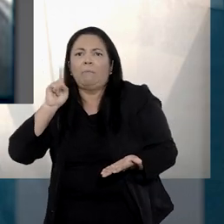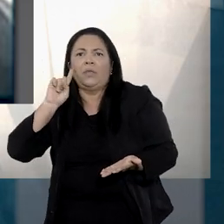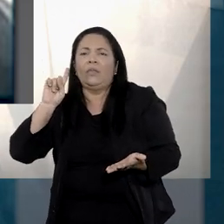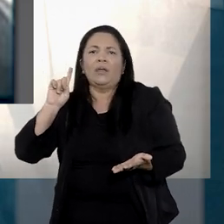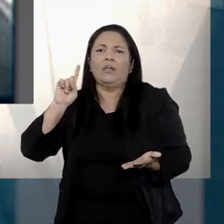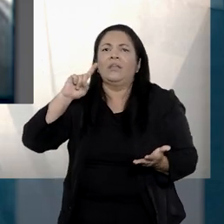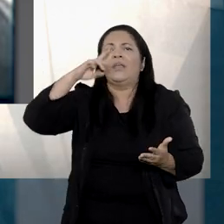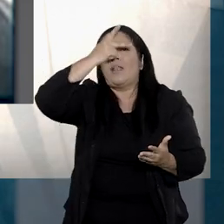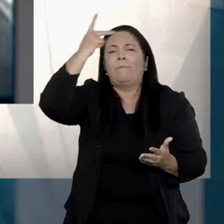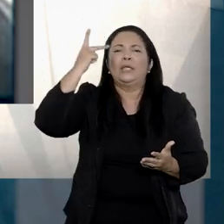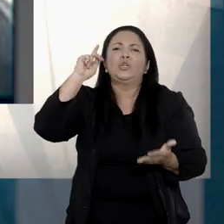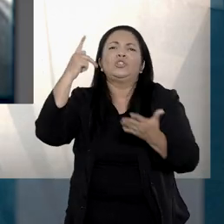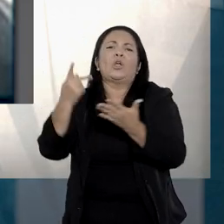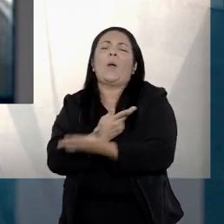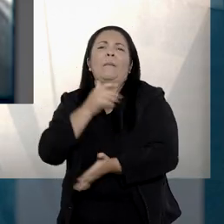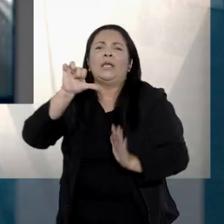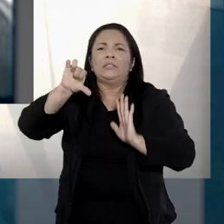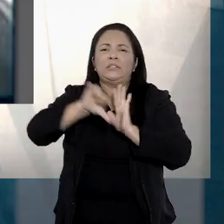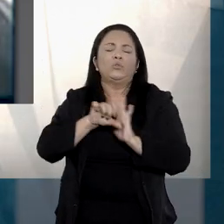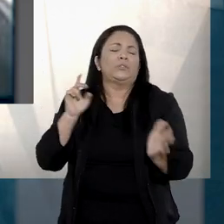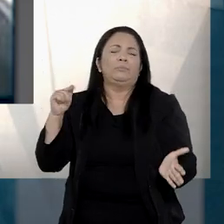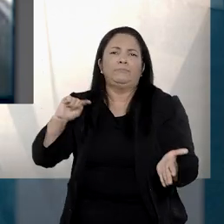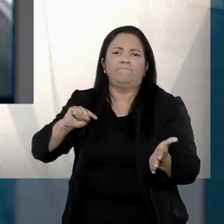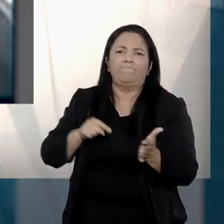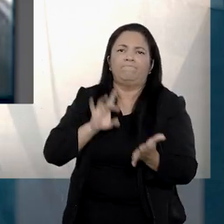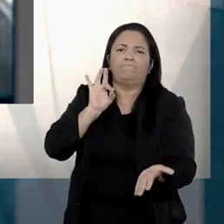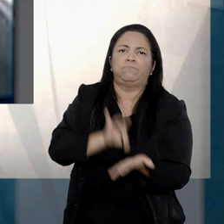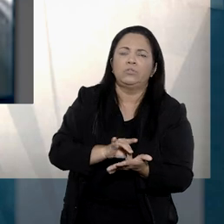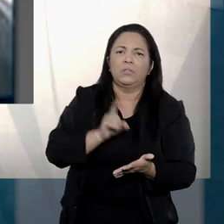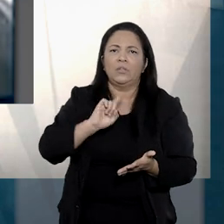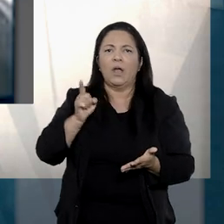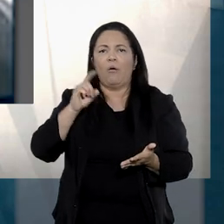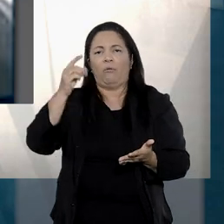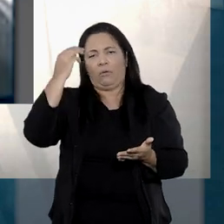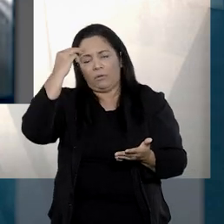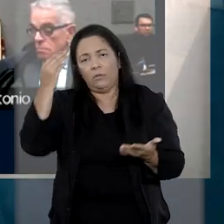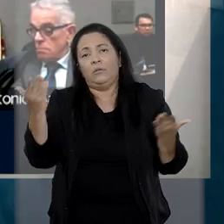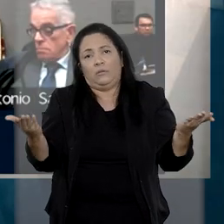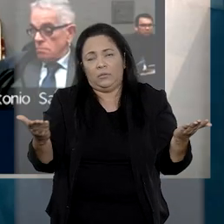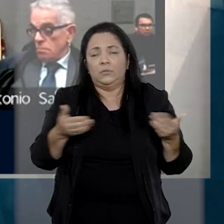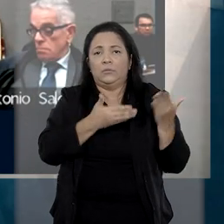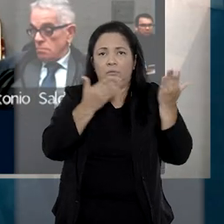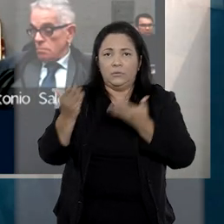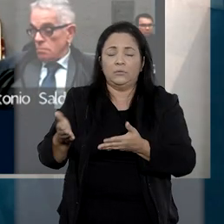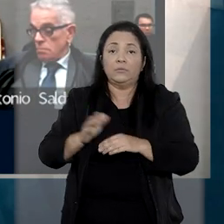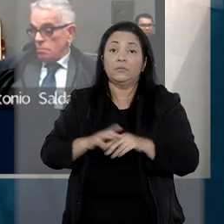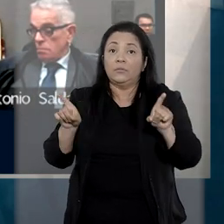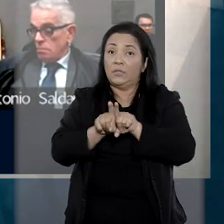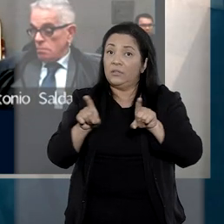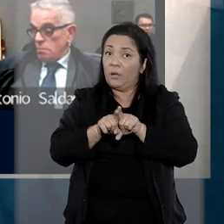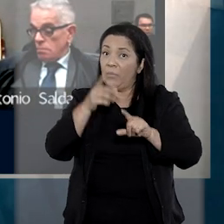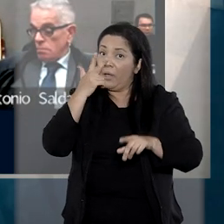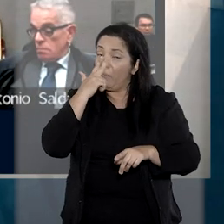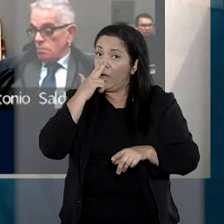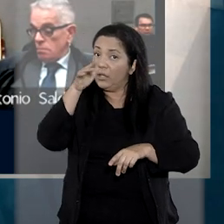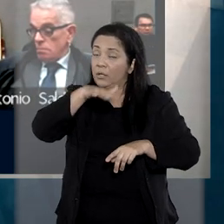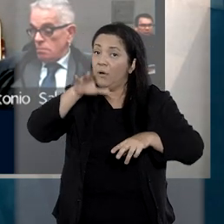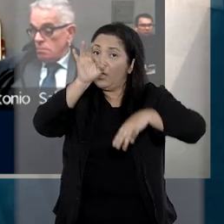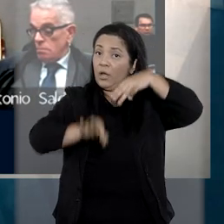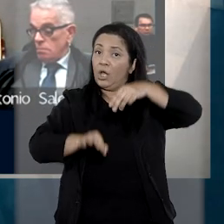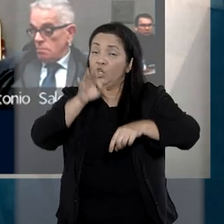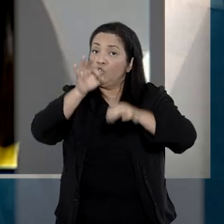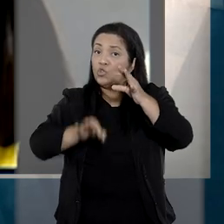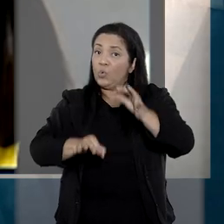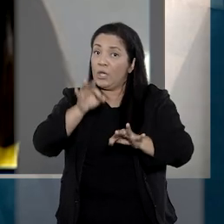reconhecimento falho dado o risco de construção de falsas memórias. Além de definir o caso como um erro jurídico